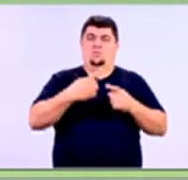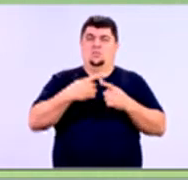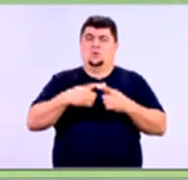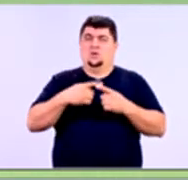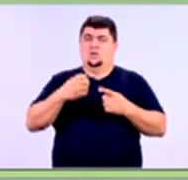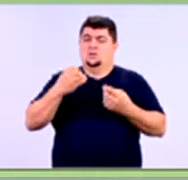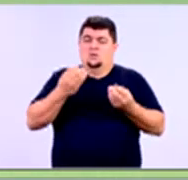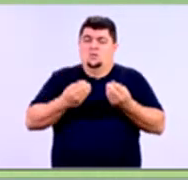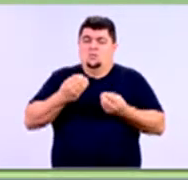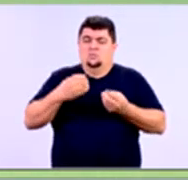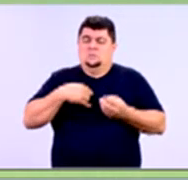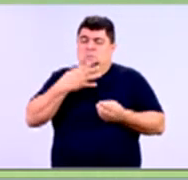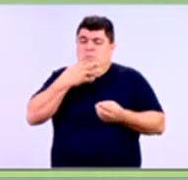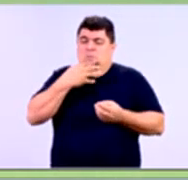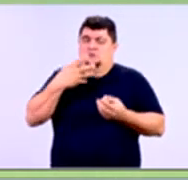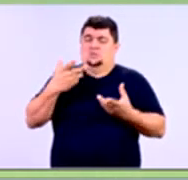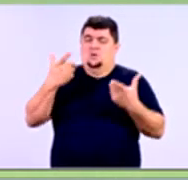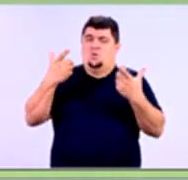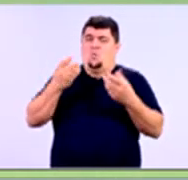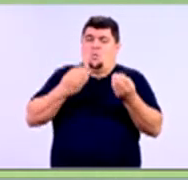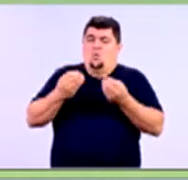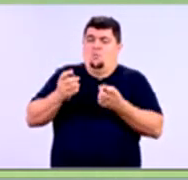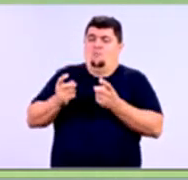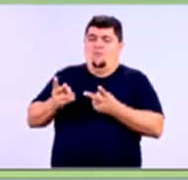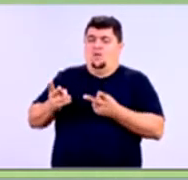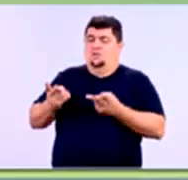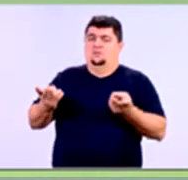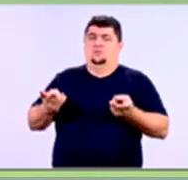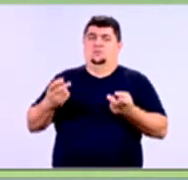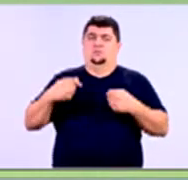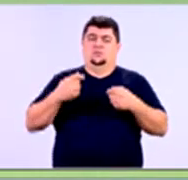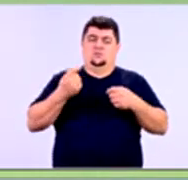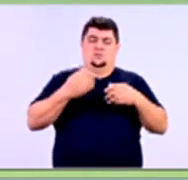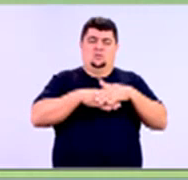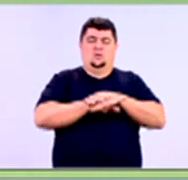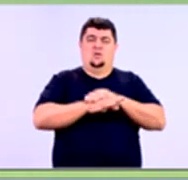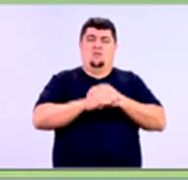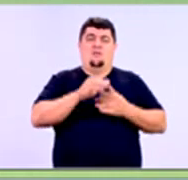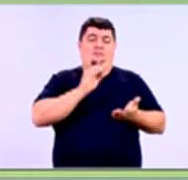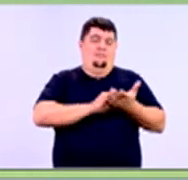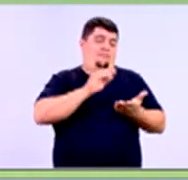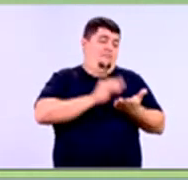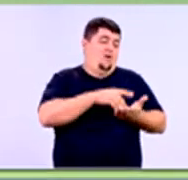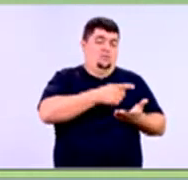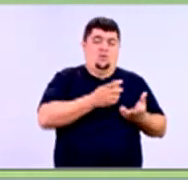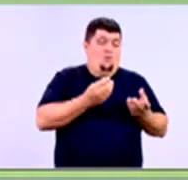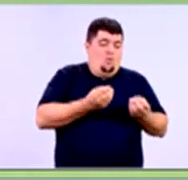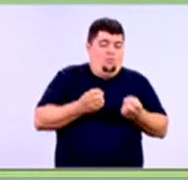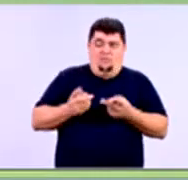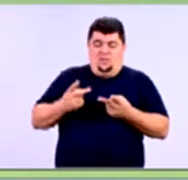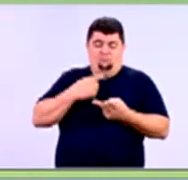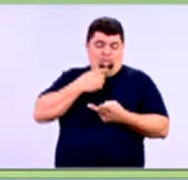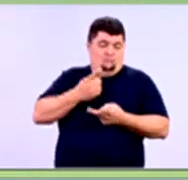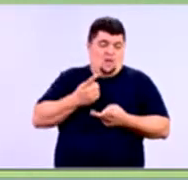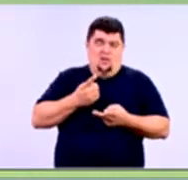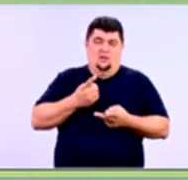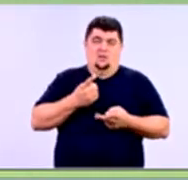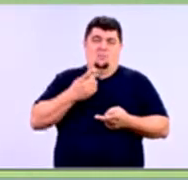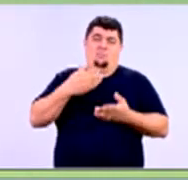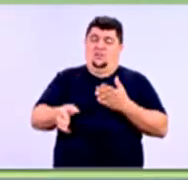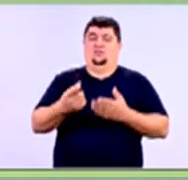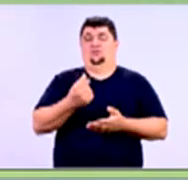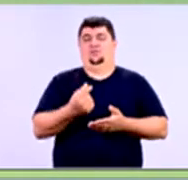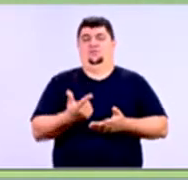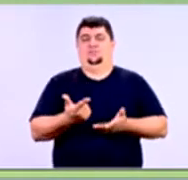o meu mercado e não saber que esse é o período do ano que eu tenho que investir em estoque, eu vou ficar sem produto e vou deixar de lucrar.